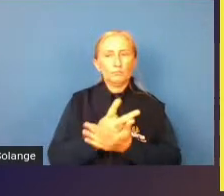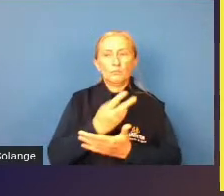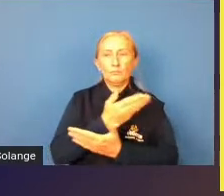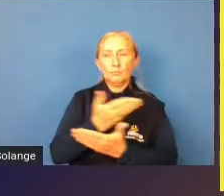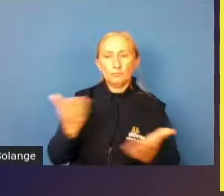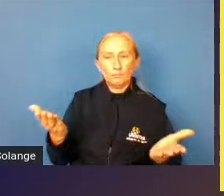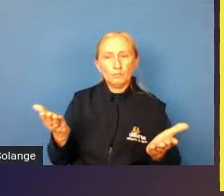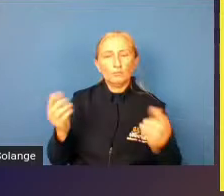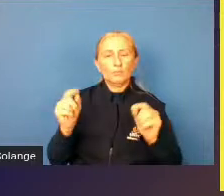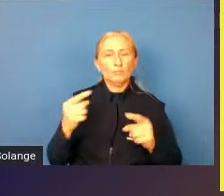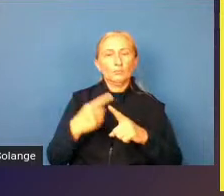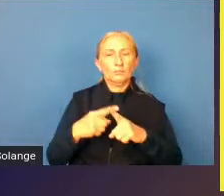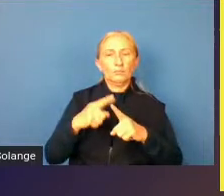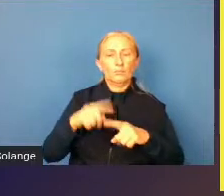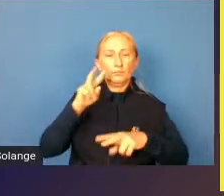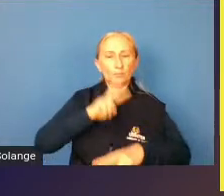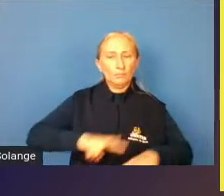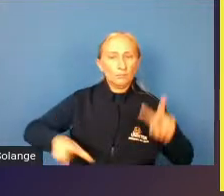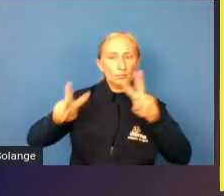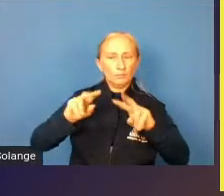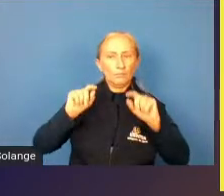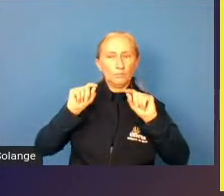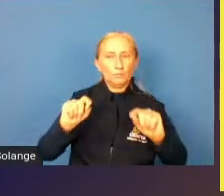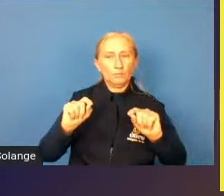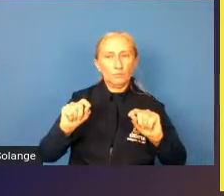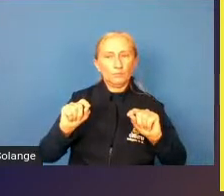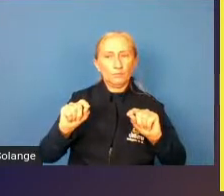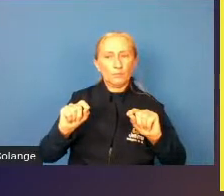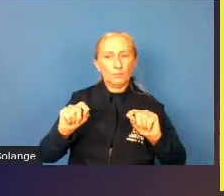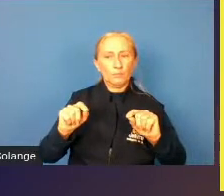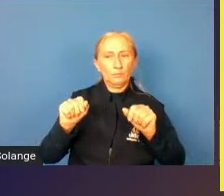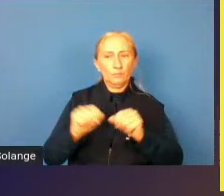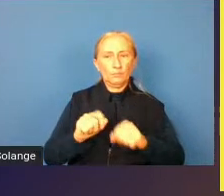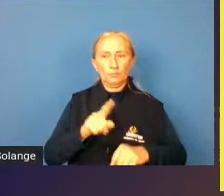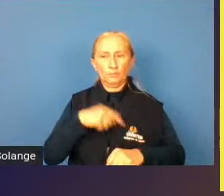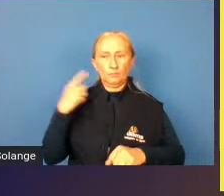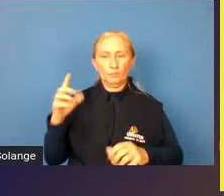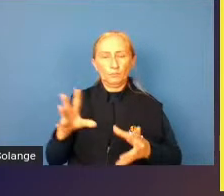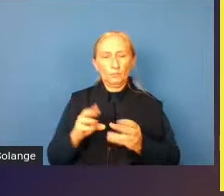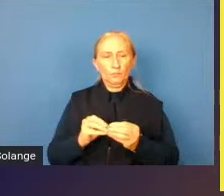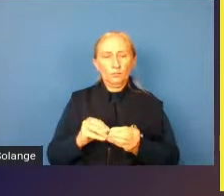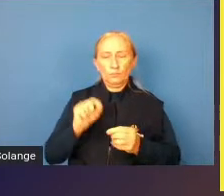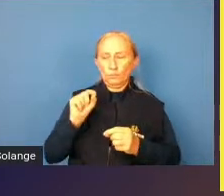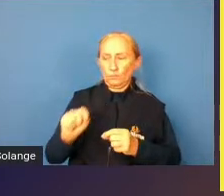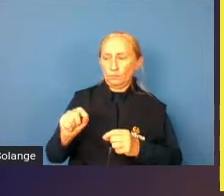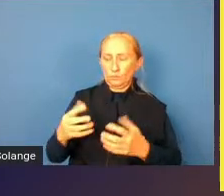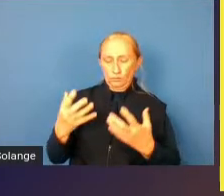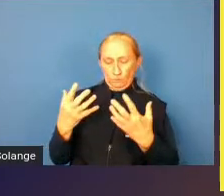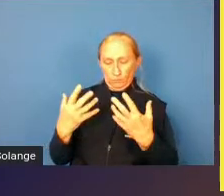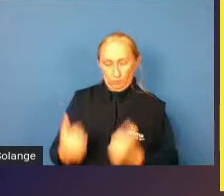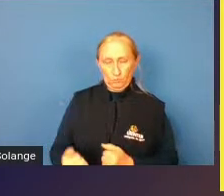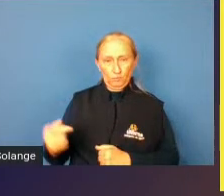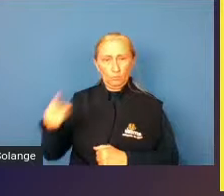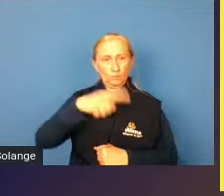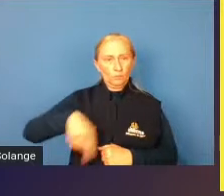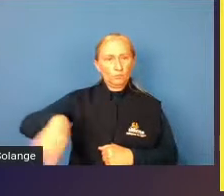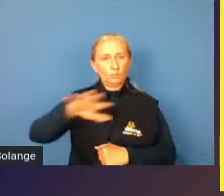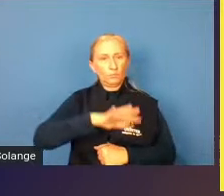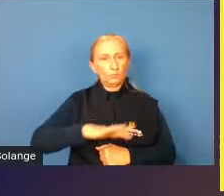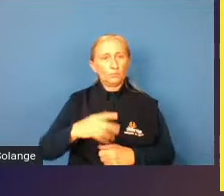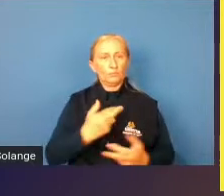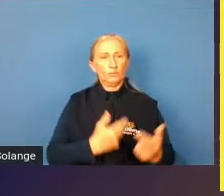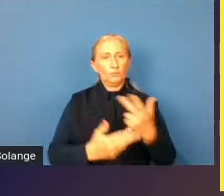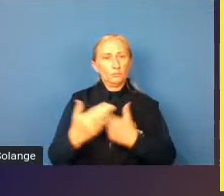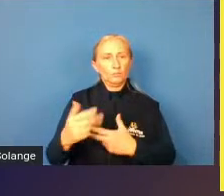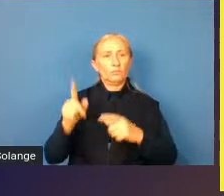porque essa visão faça com que a gente conclua que só o fato de aceitar eles num espaço comum